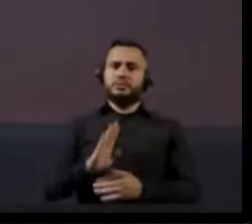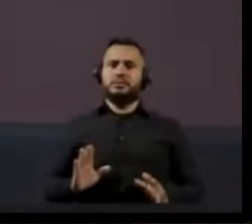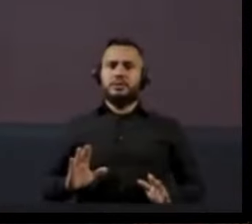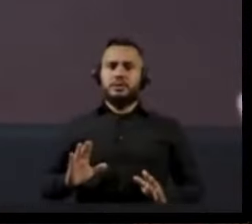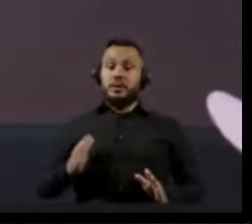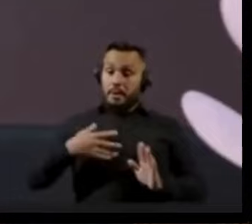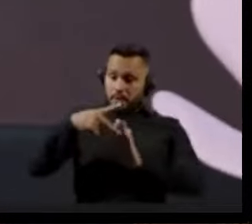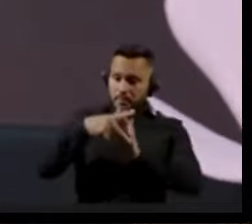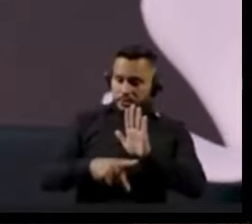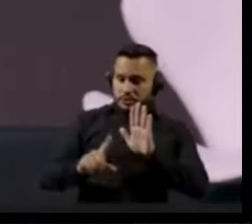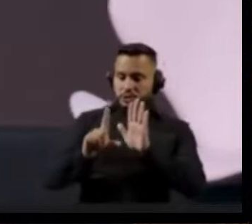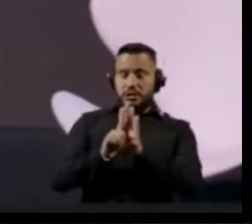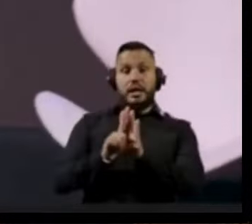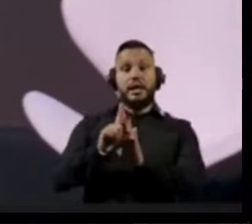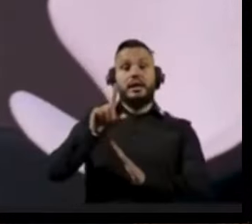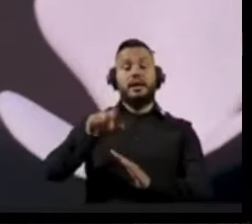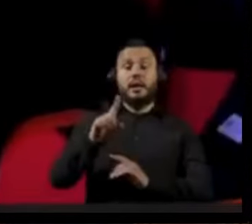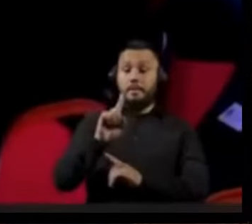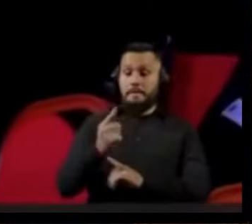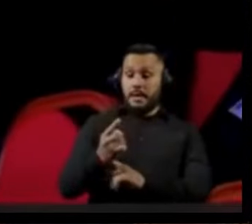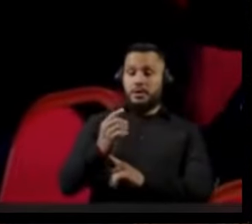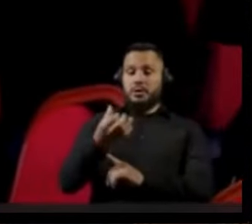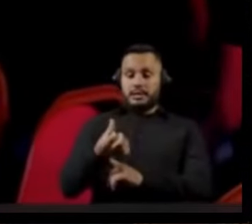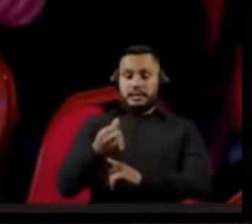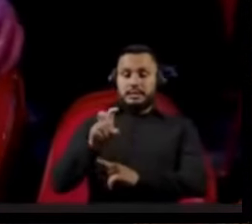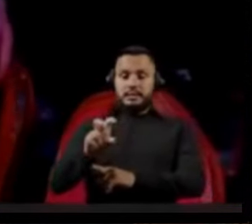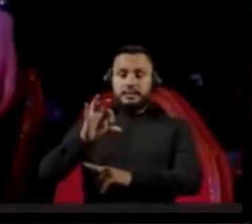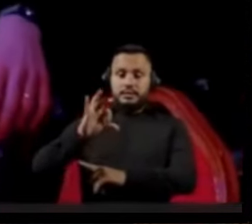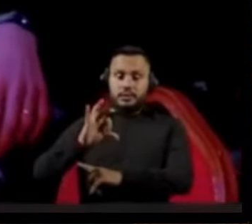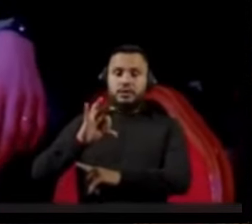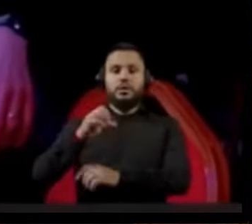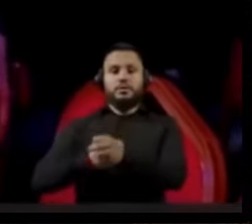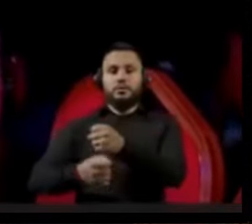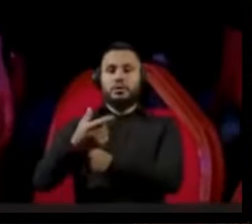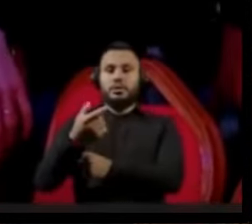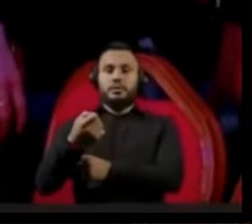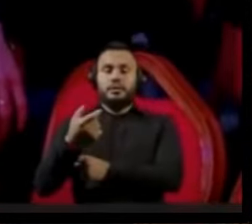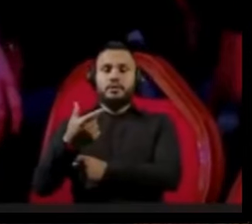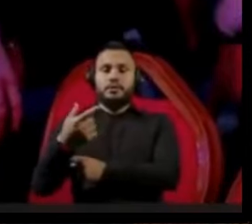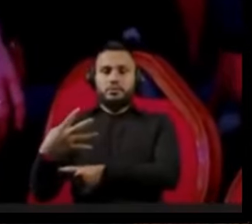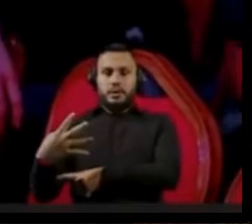O projeto de lei é o projeto de lei 1659 de 2024.